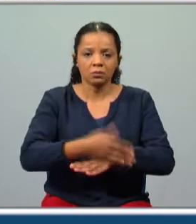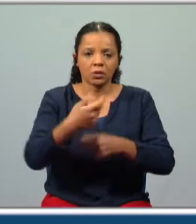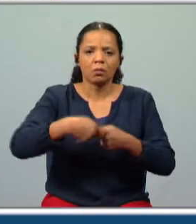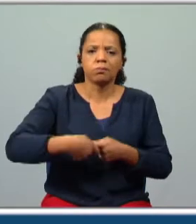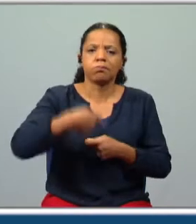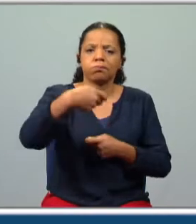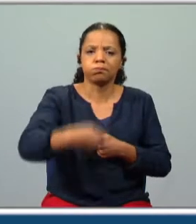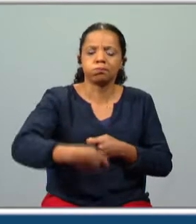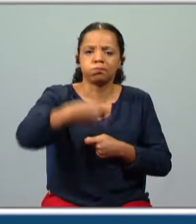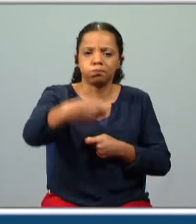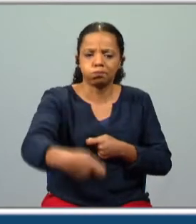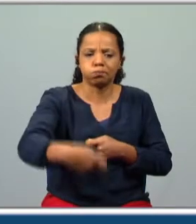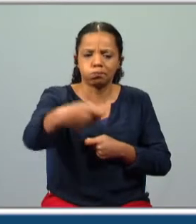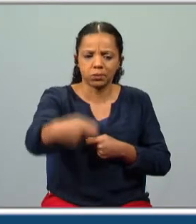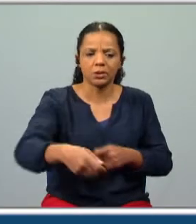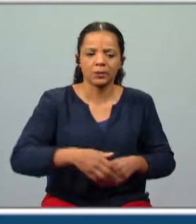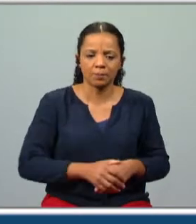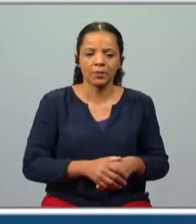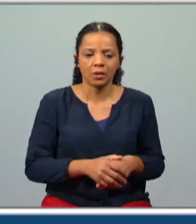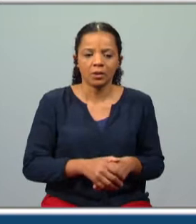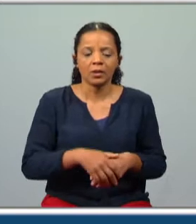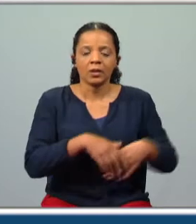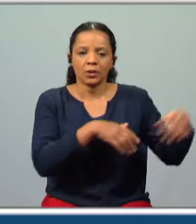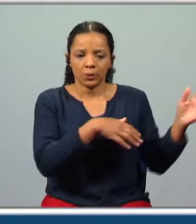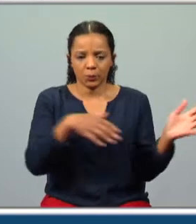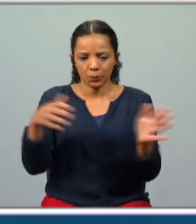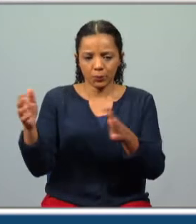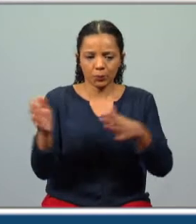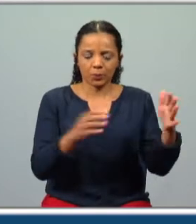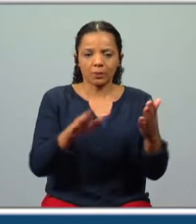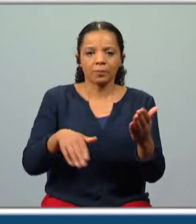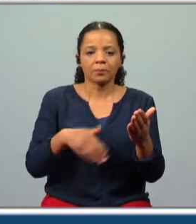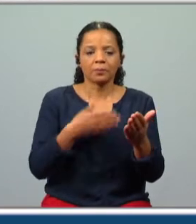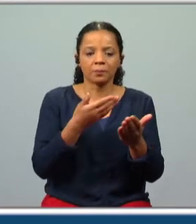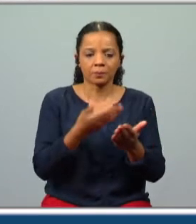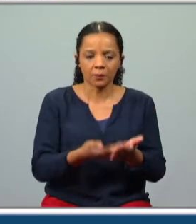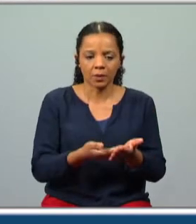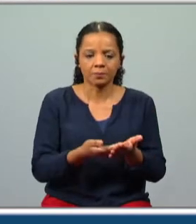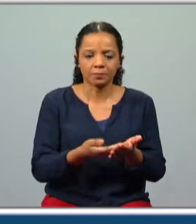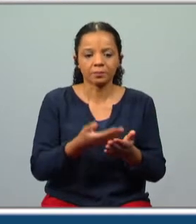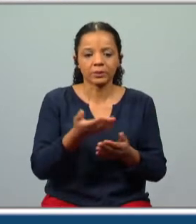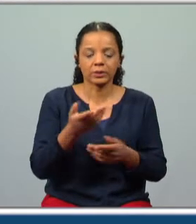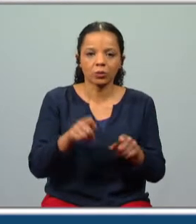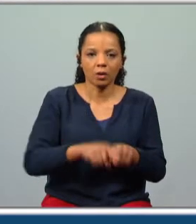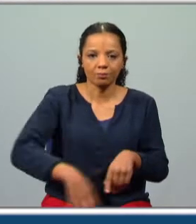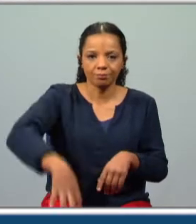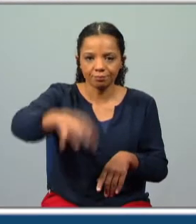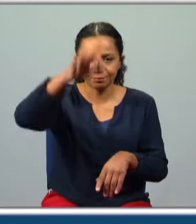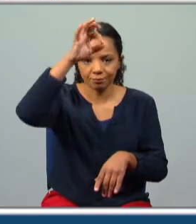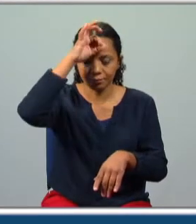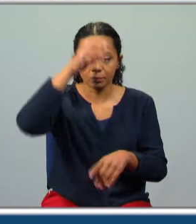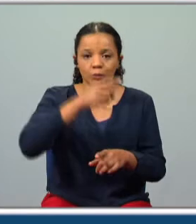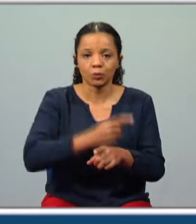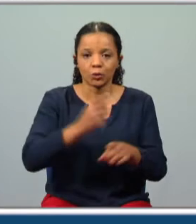navegação ali através do gerúndio. Os ventos assoprando prosperamente. E o tal descuido, a tal distração, porque as